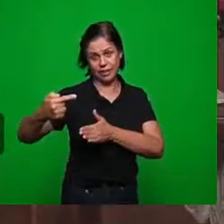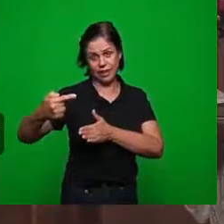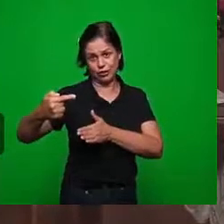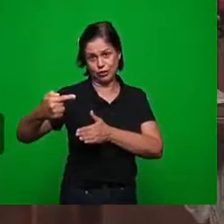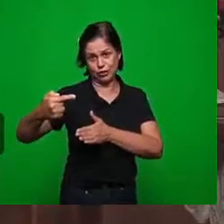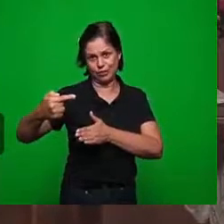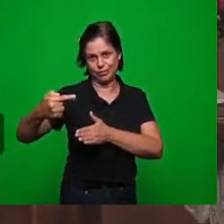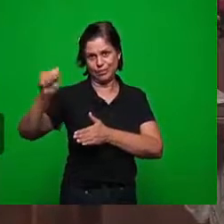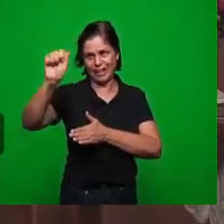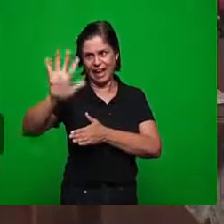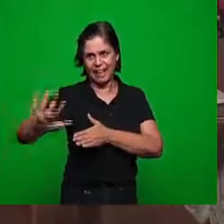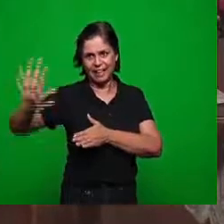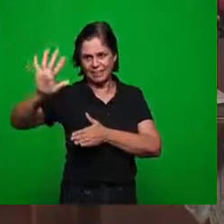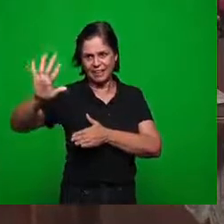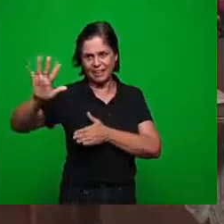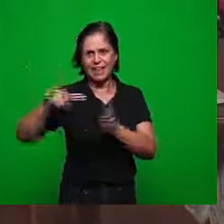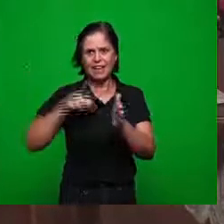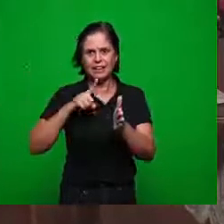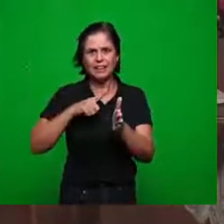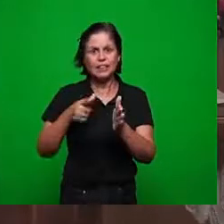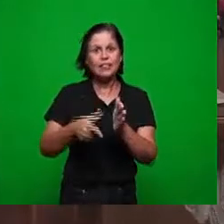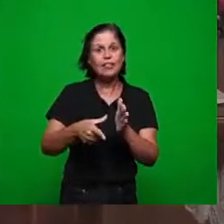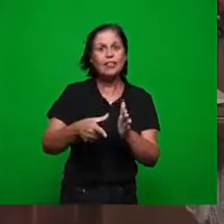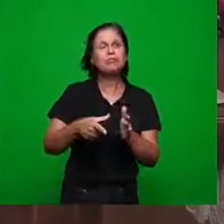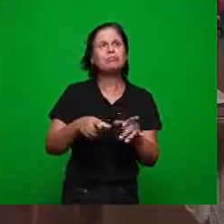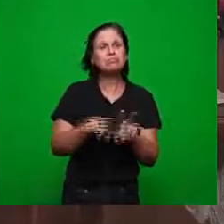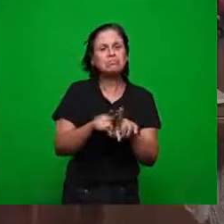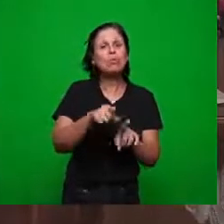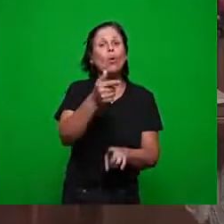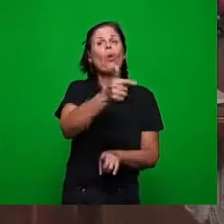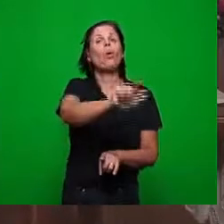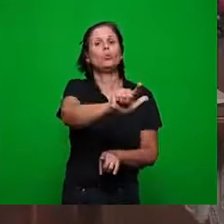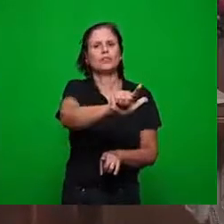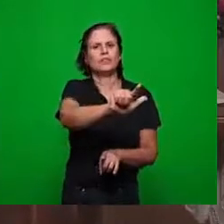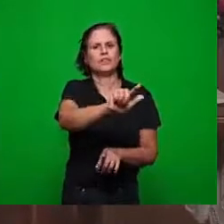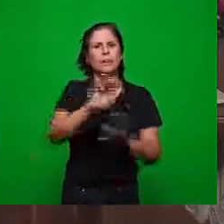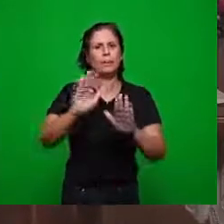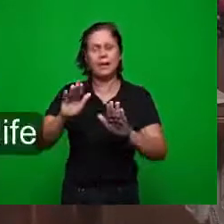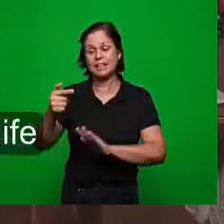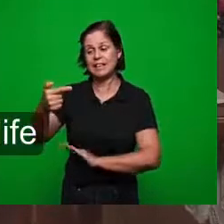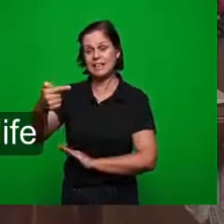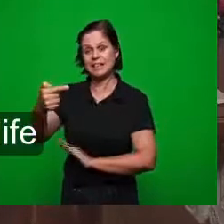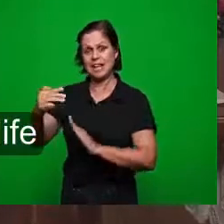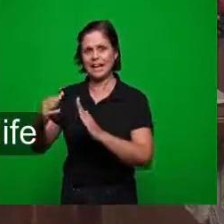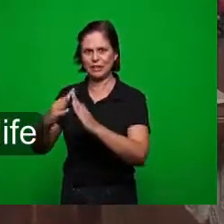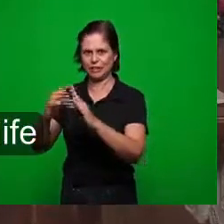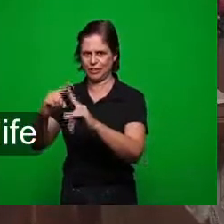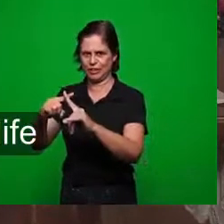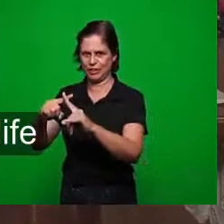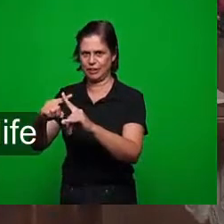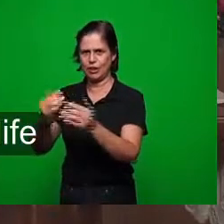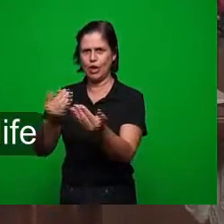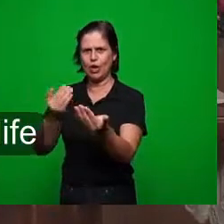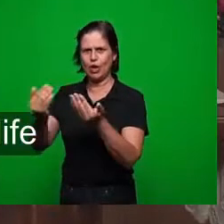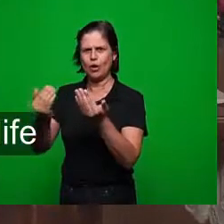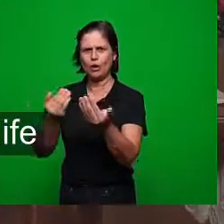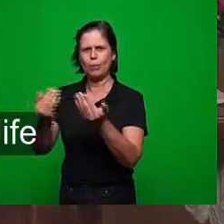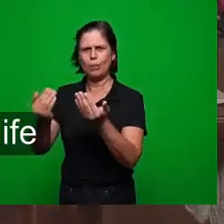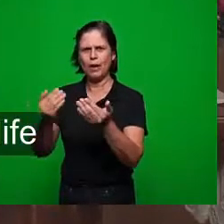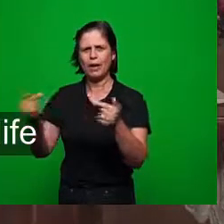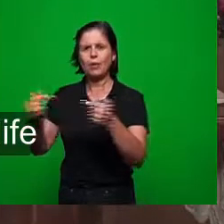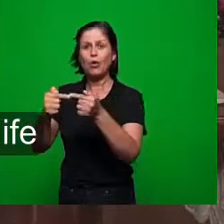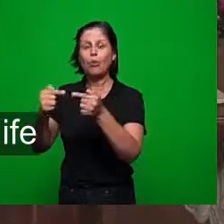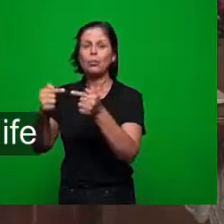serem mencionadas aqui agora essas sete igrejas correspondem a um período histórico e profético